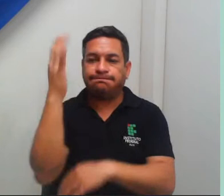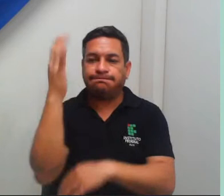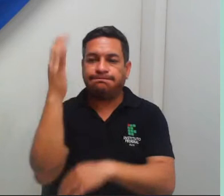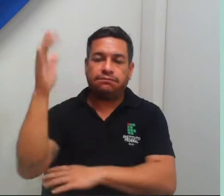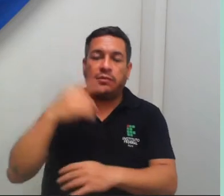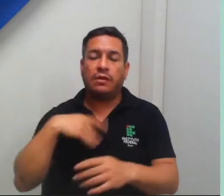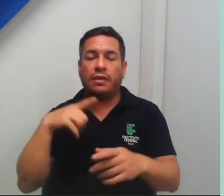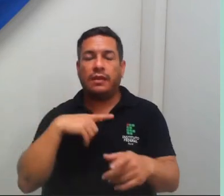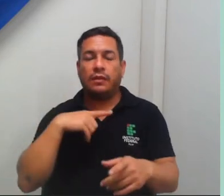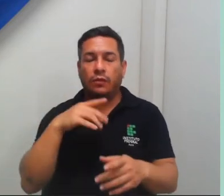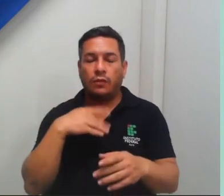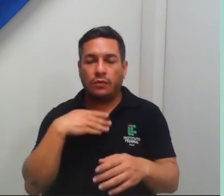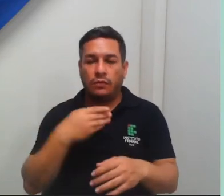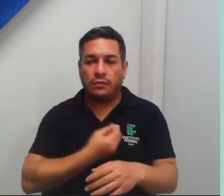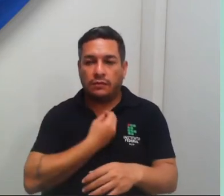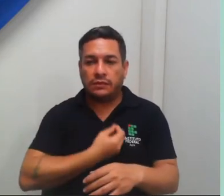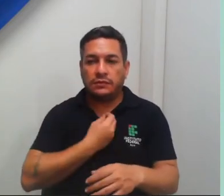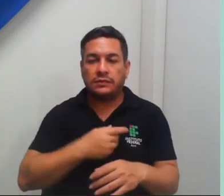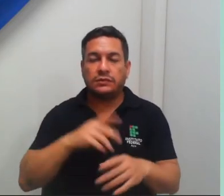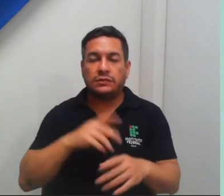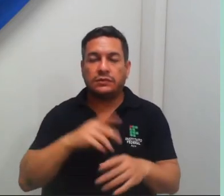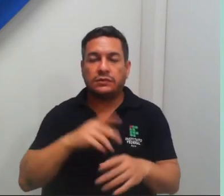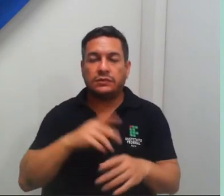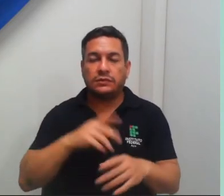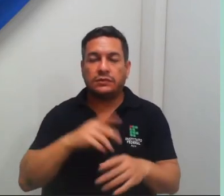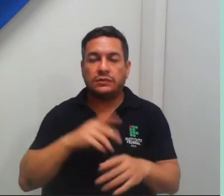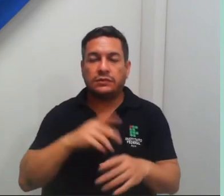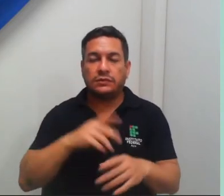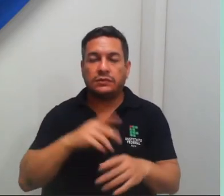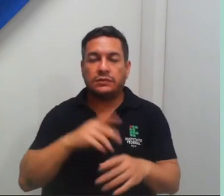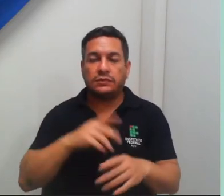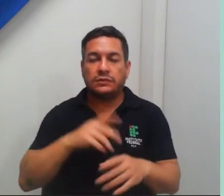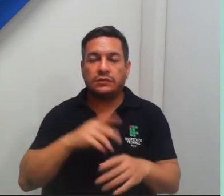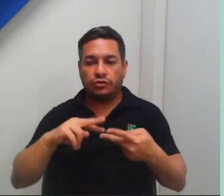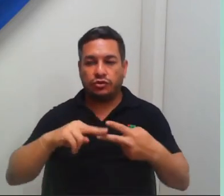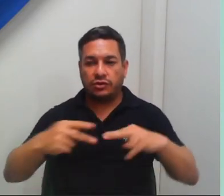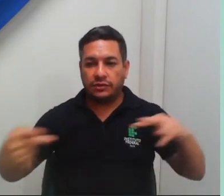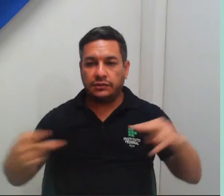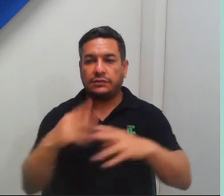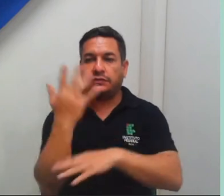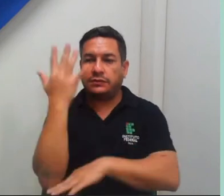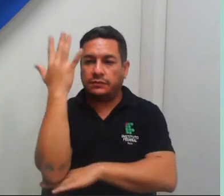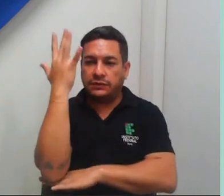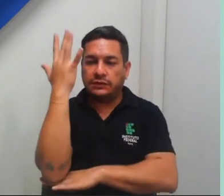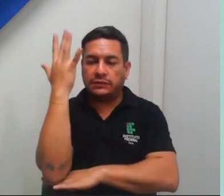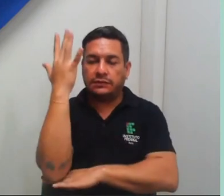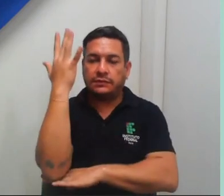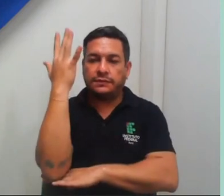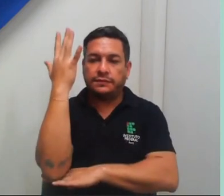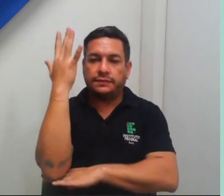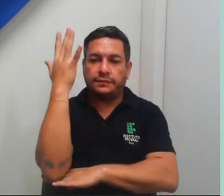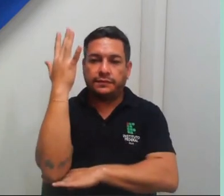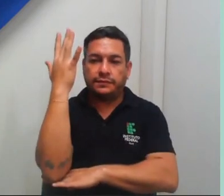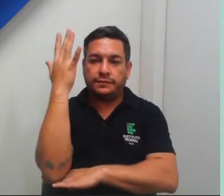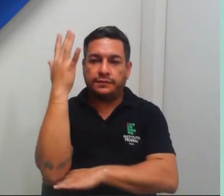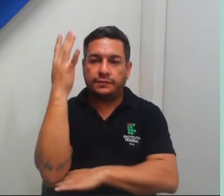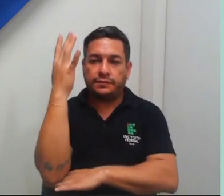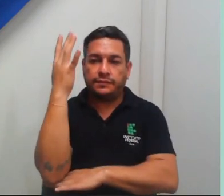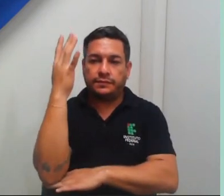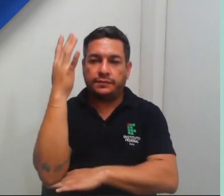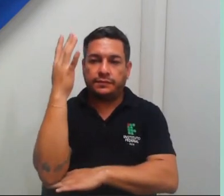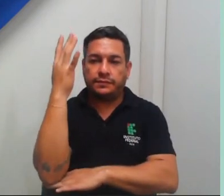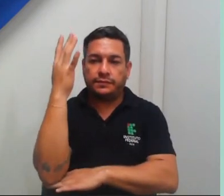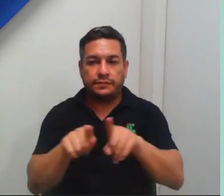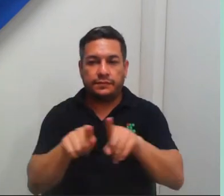transformação genética de plantas e micropropagação de plantas. Além desta e